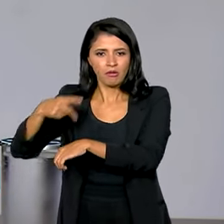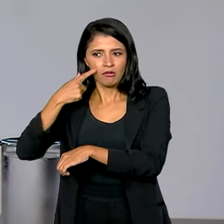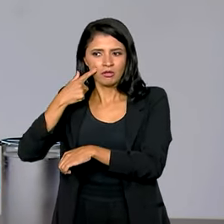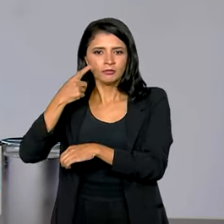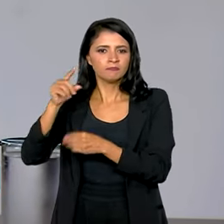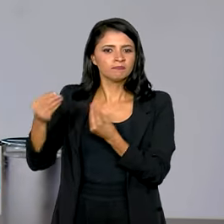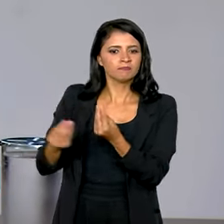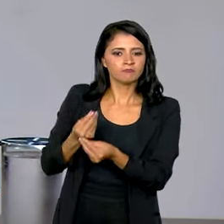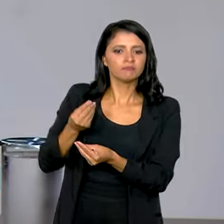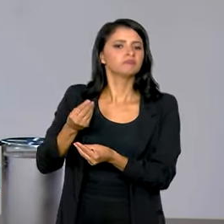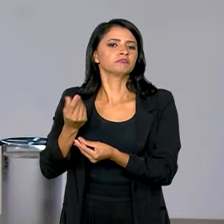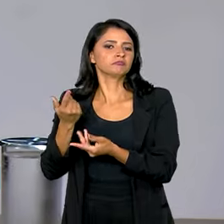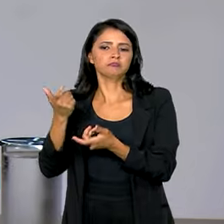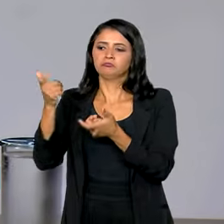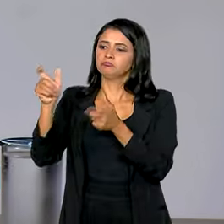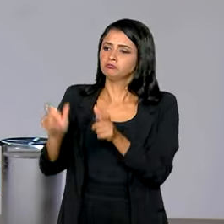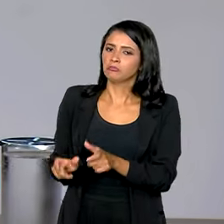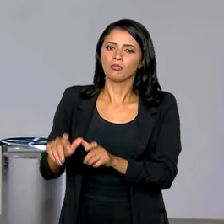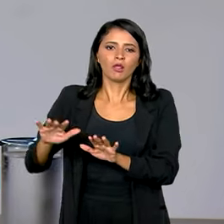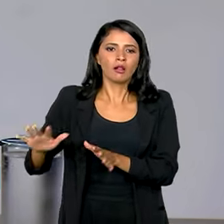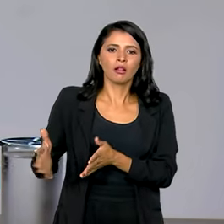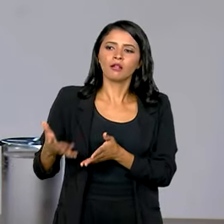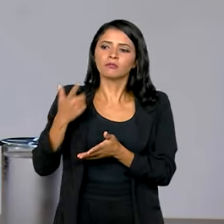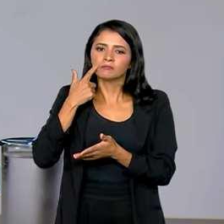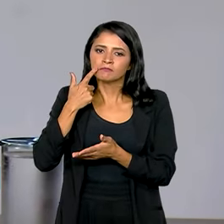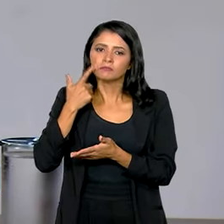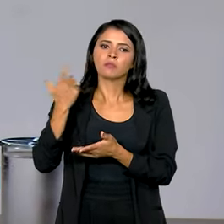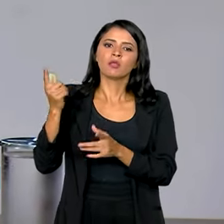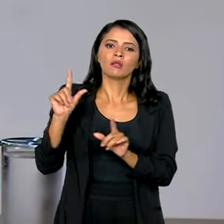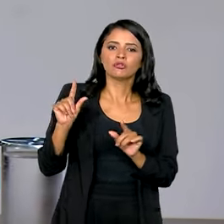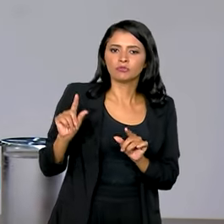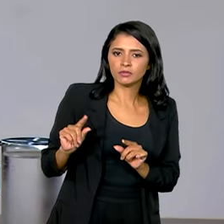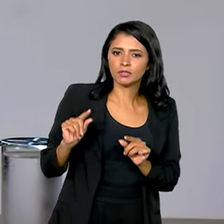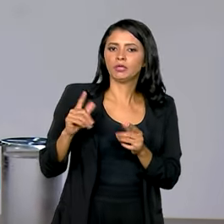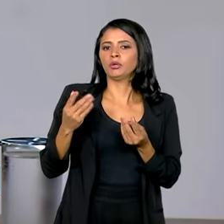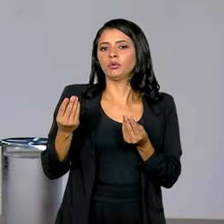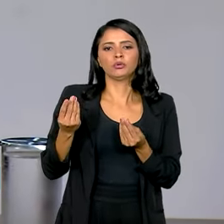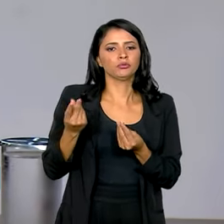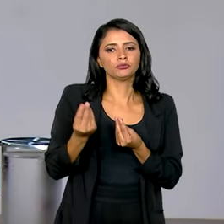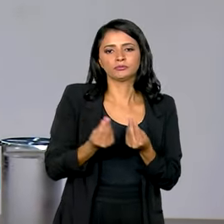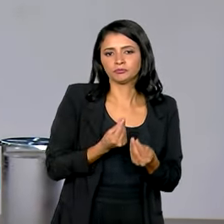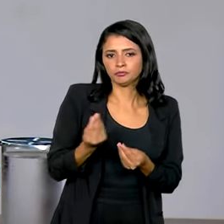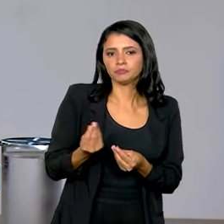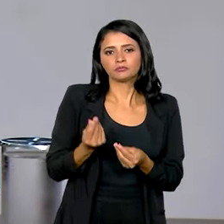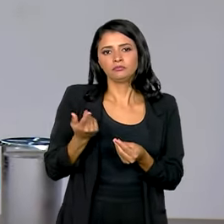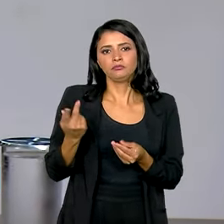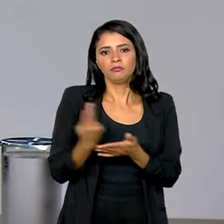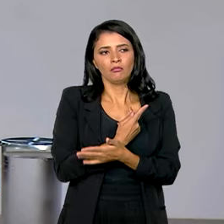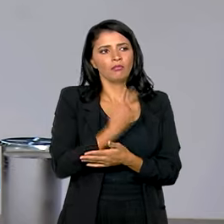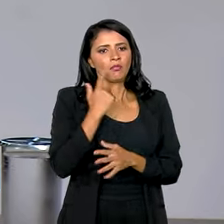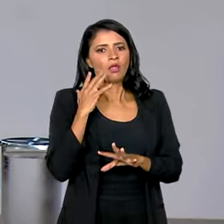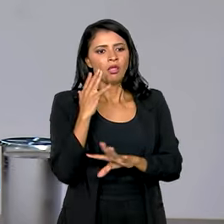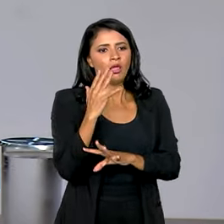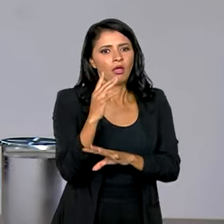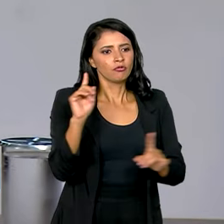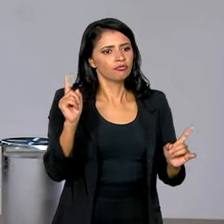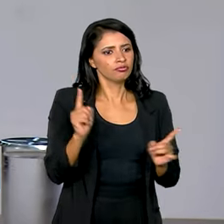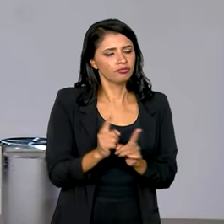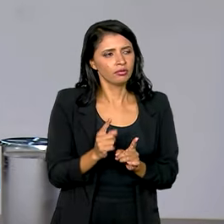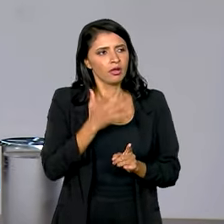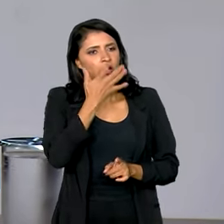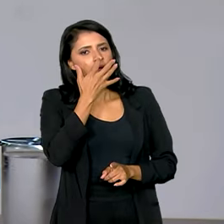muito estimulados pela redução obtida no desmatamento,